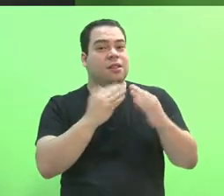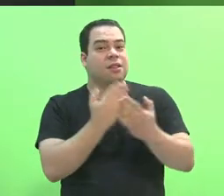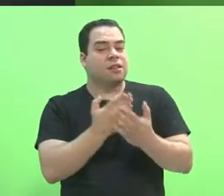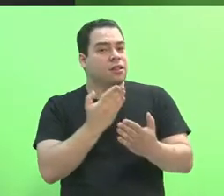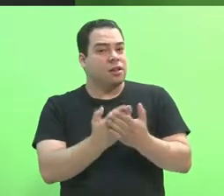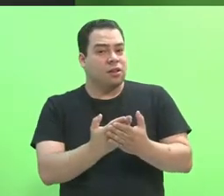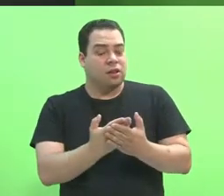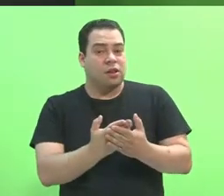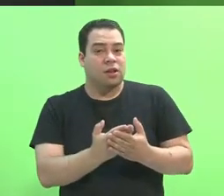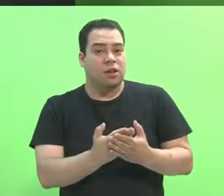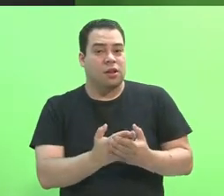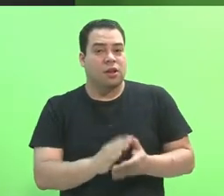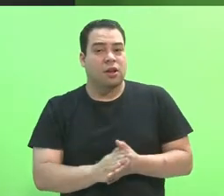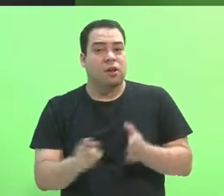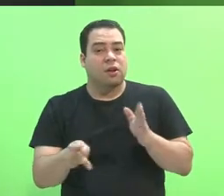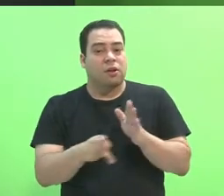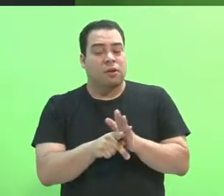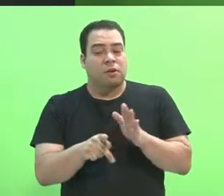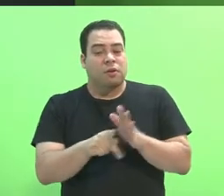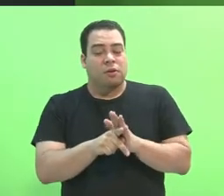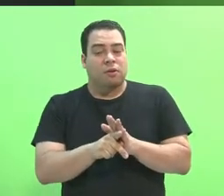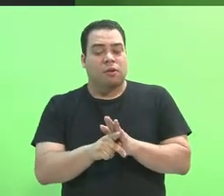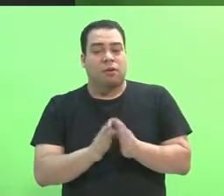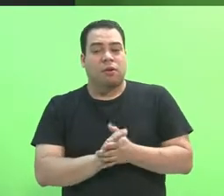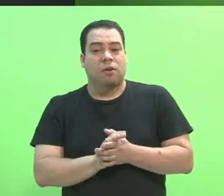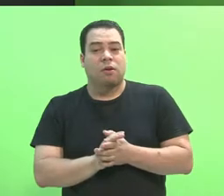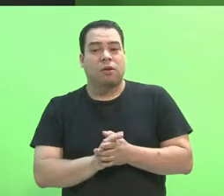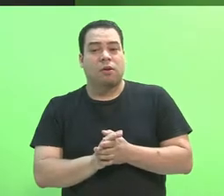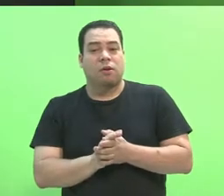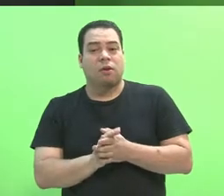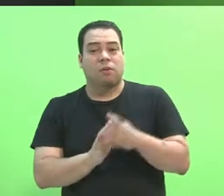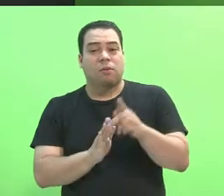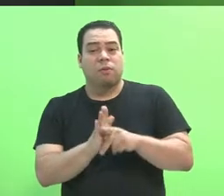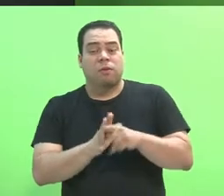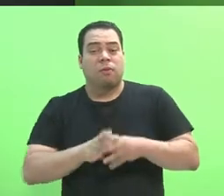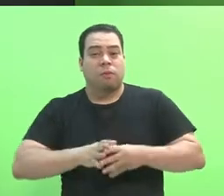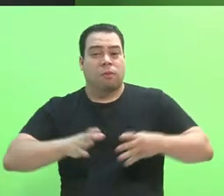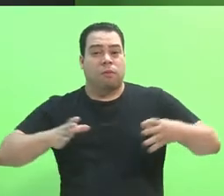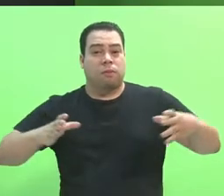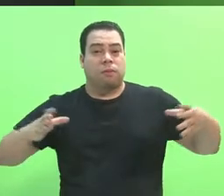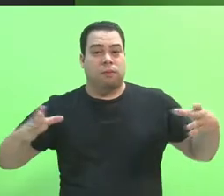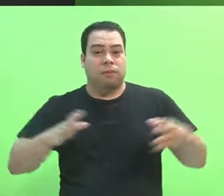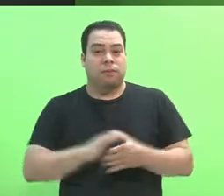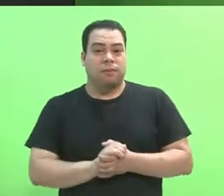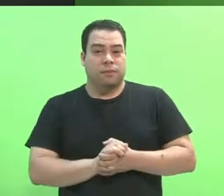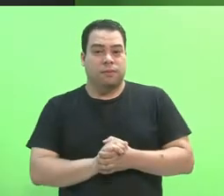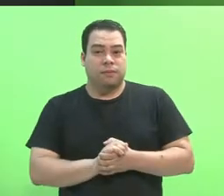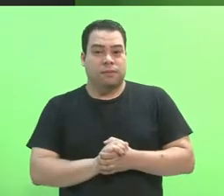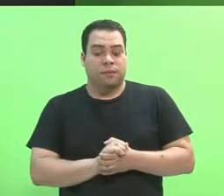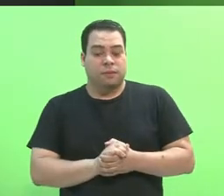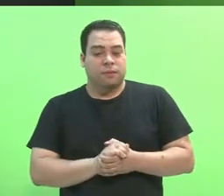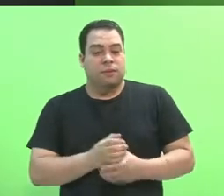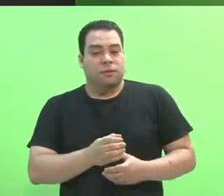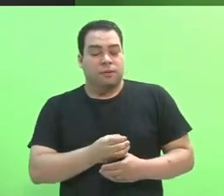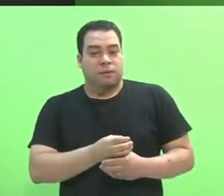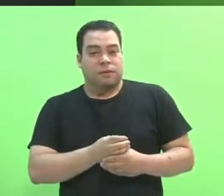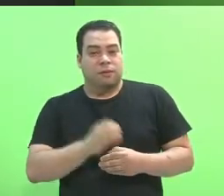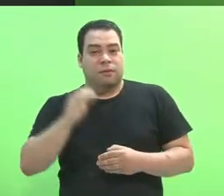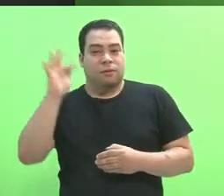ao plano de expansão da educação profissional. A Rede Federal vivencia a maior expansão da sua história.